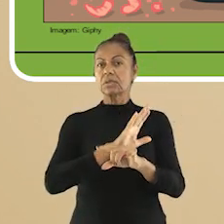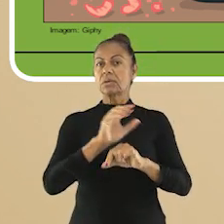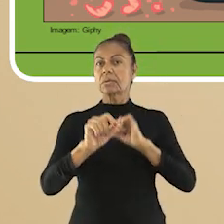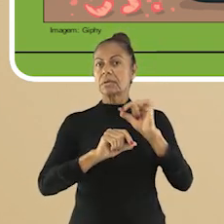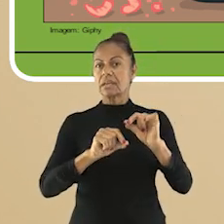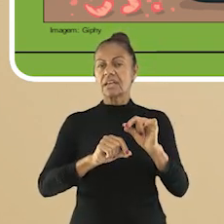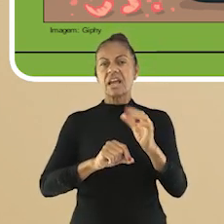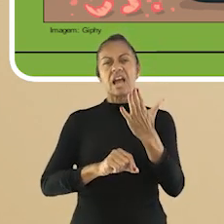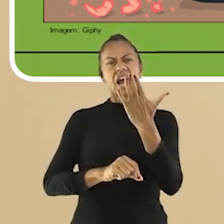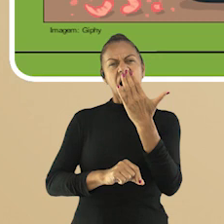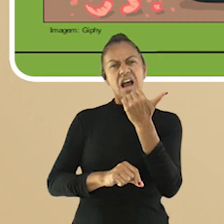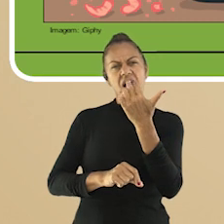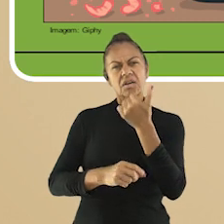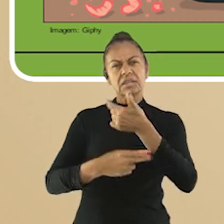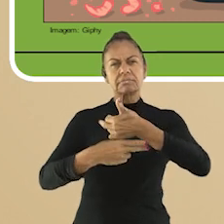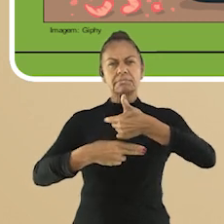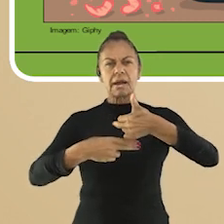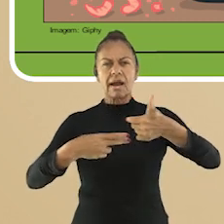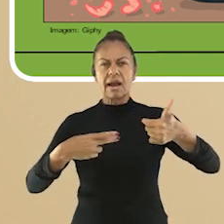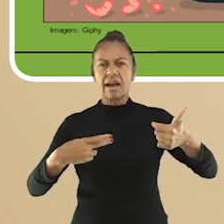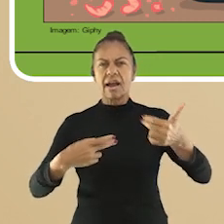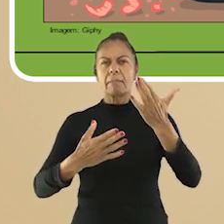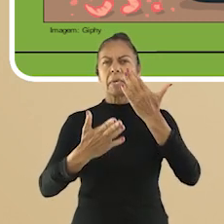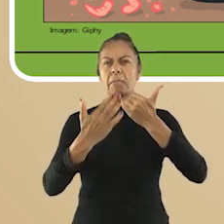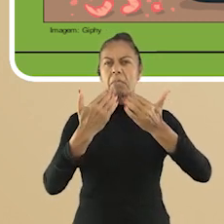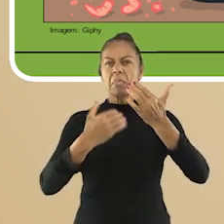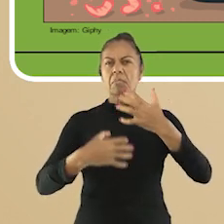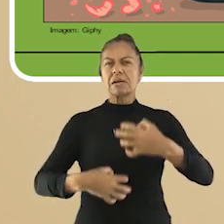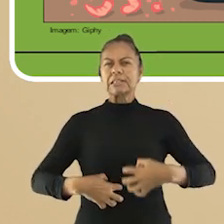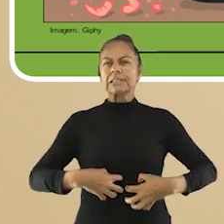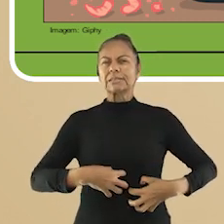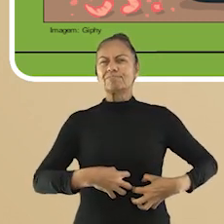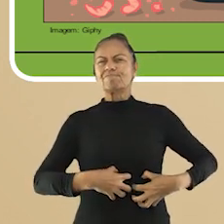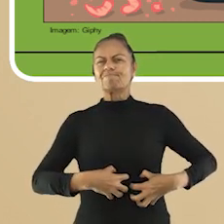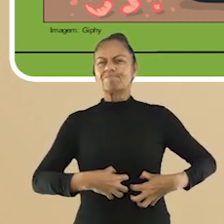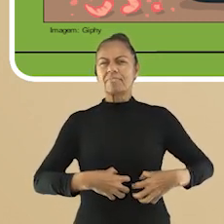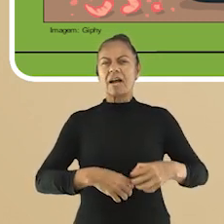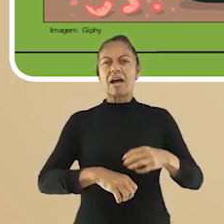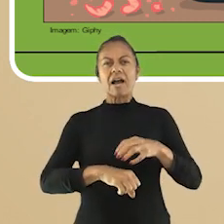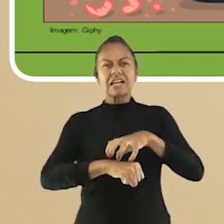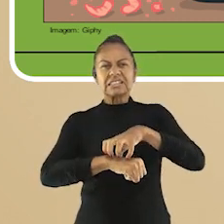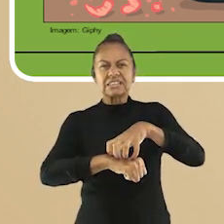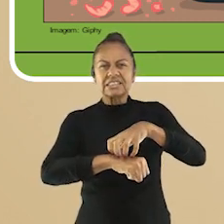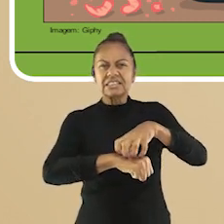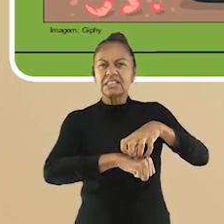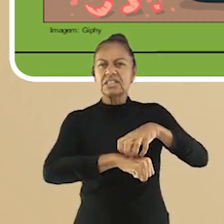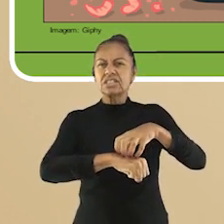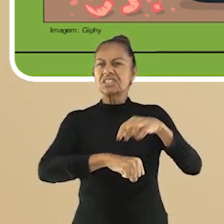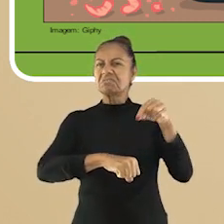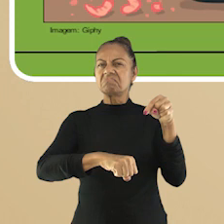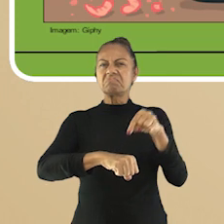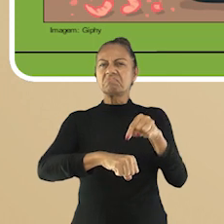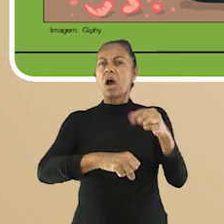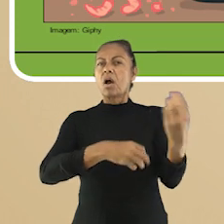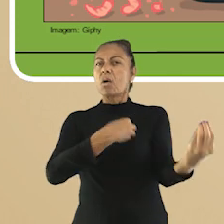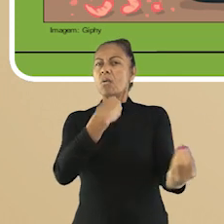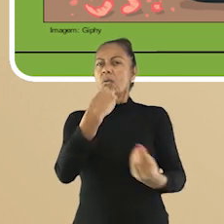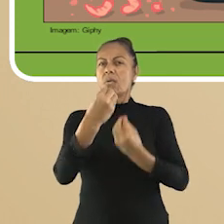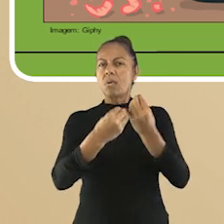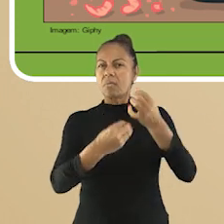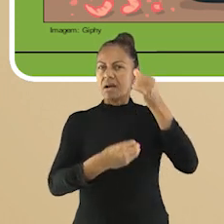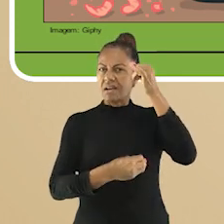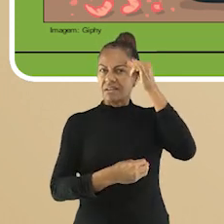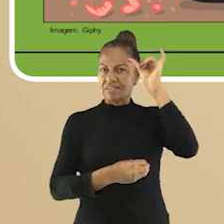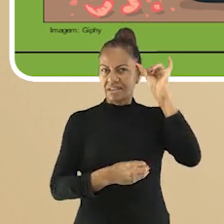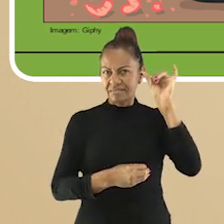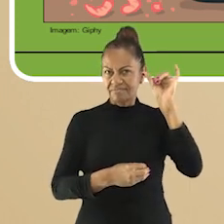do dia é a seguinte. Como prevenir os males causados por alergias e intolerâncias alimentares? Darei um tempo para que vocês copiem,